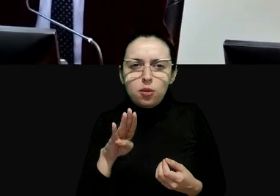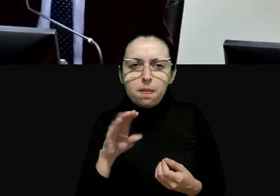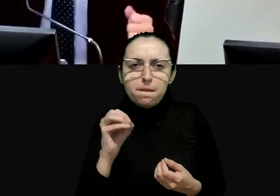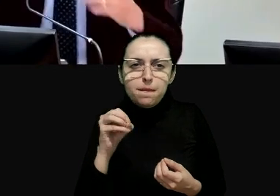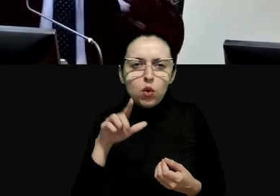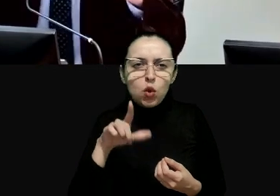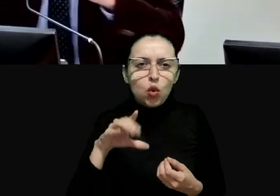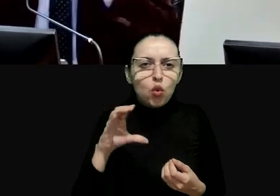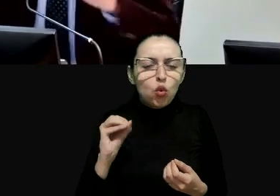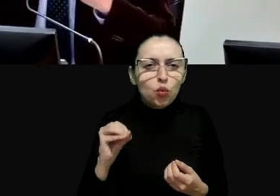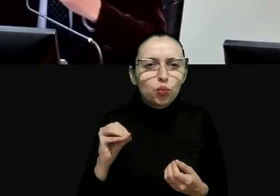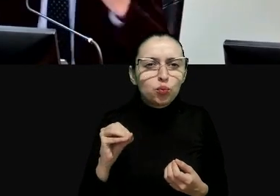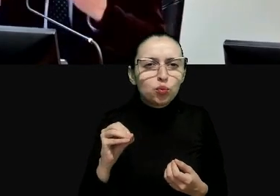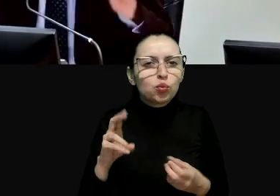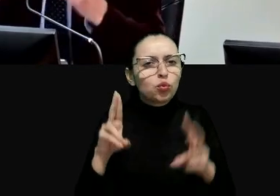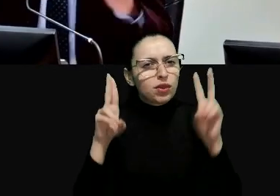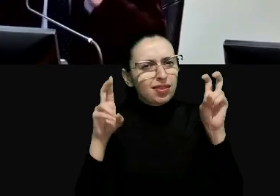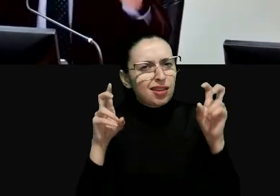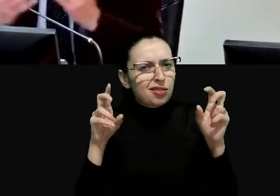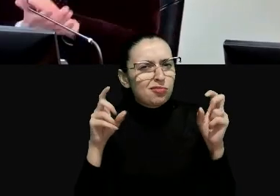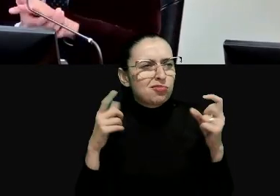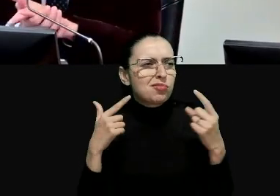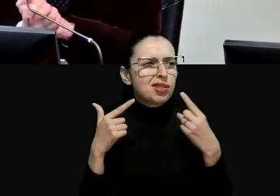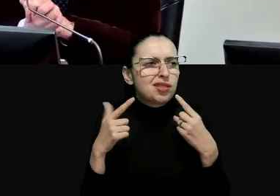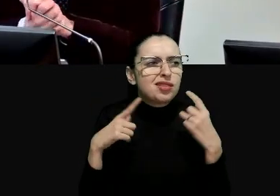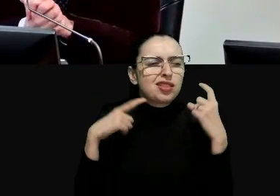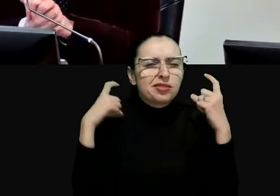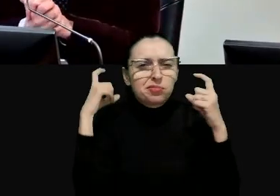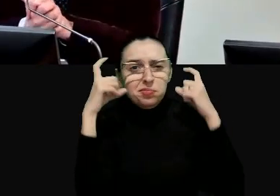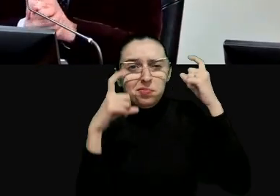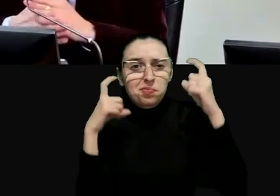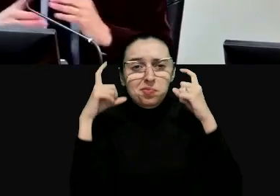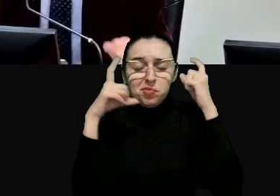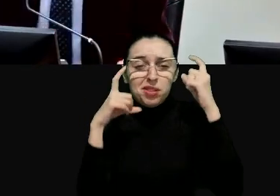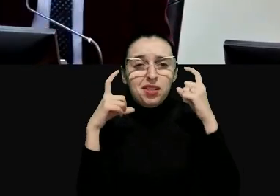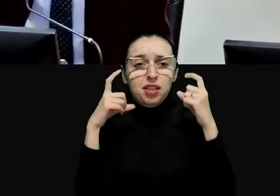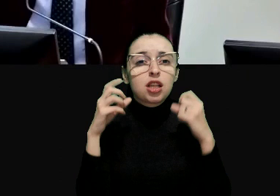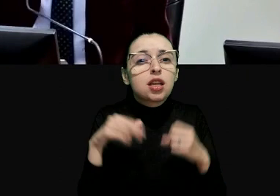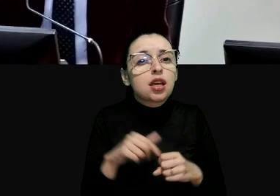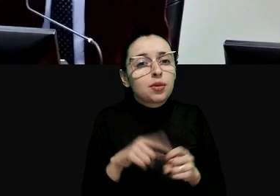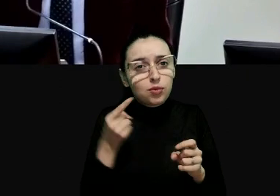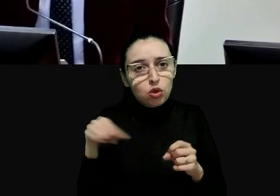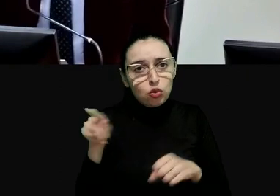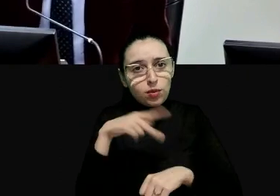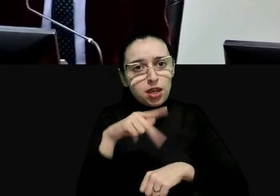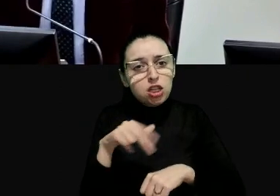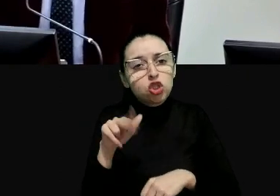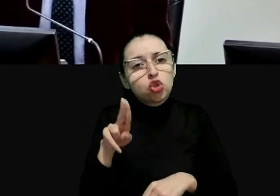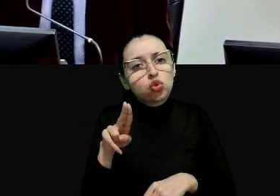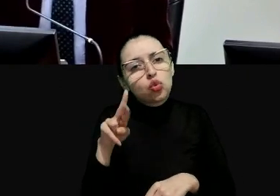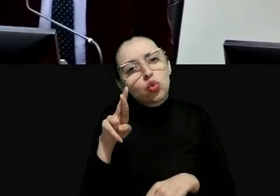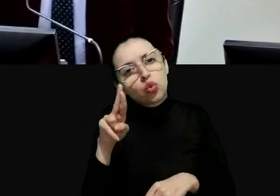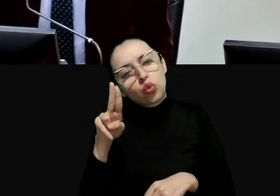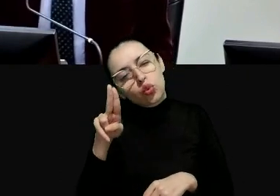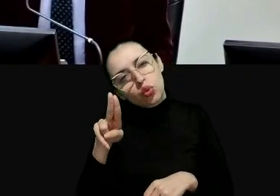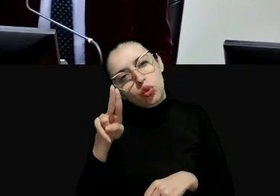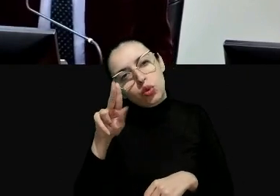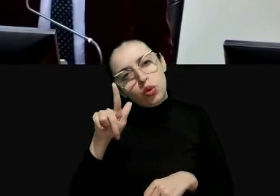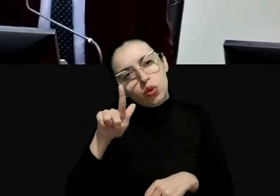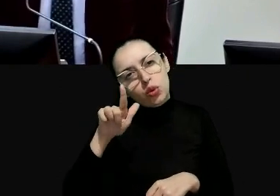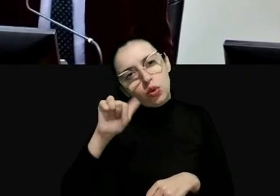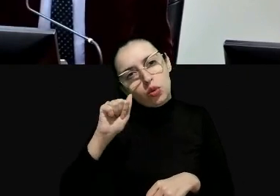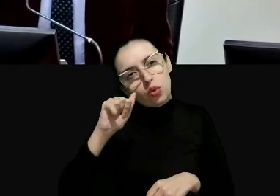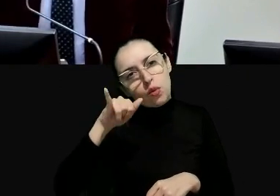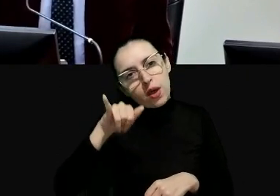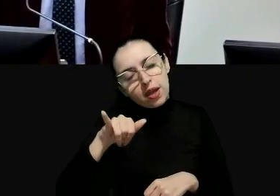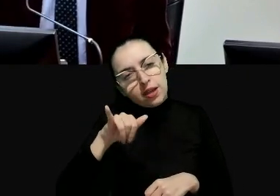bom era um caso muito muito complicado para Uruguai porque houve um referendo para não aceitar a